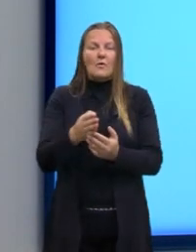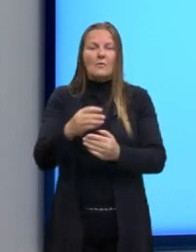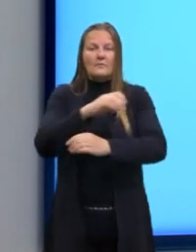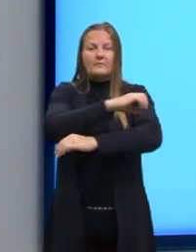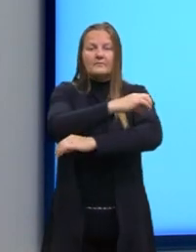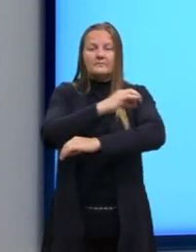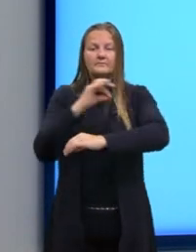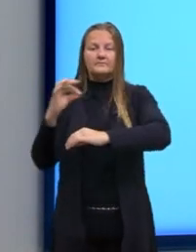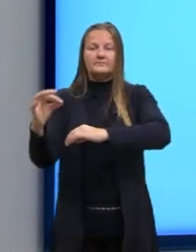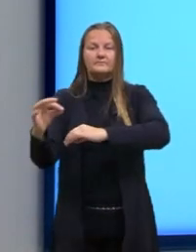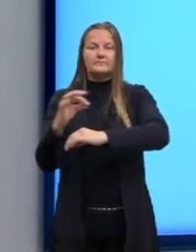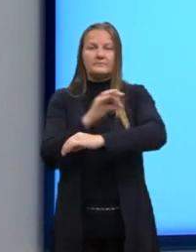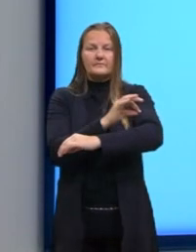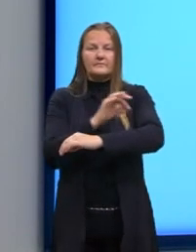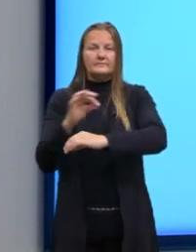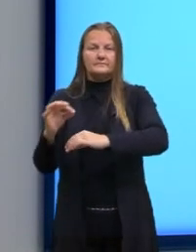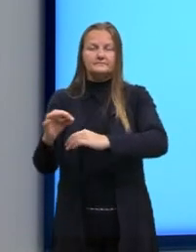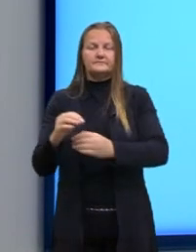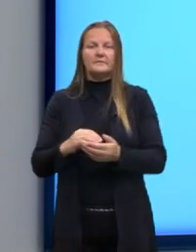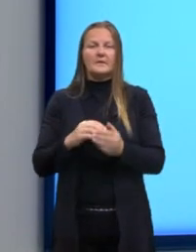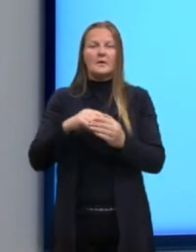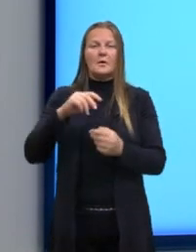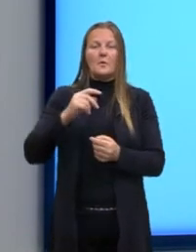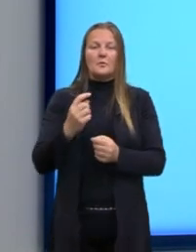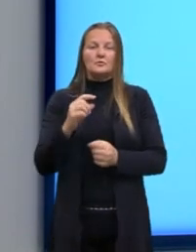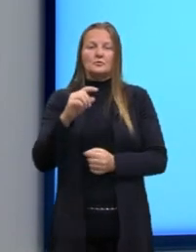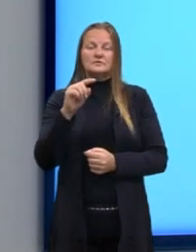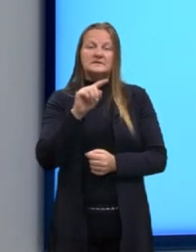Z, ele aponta para o polo norte.